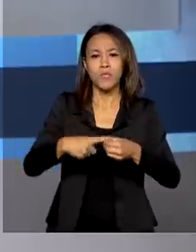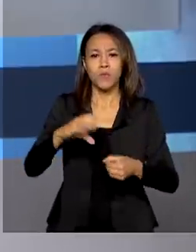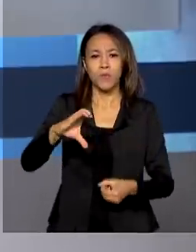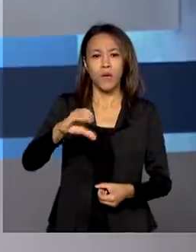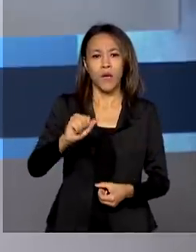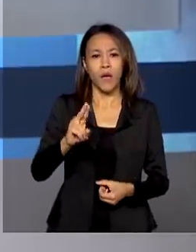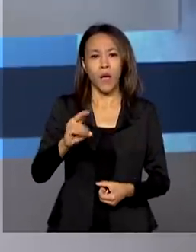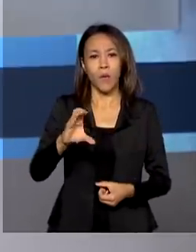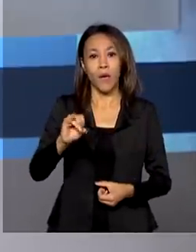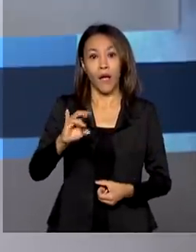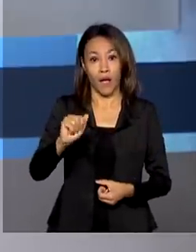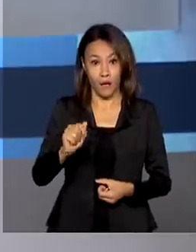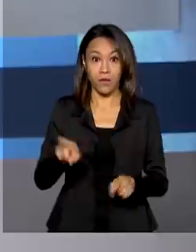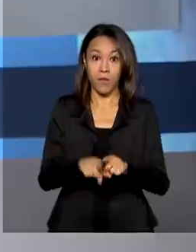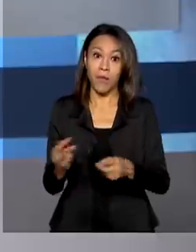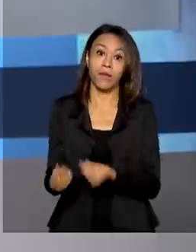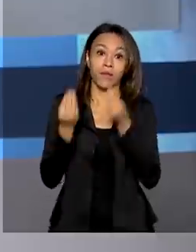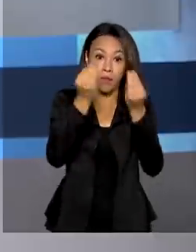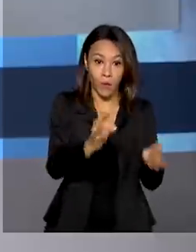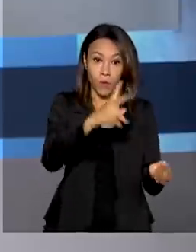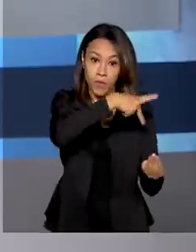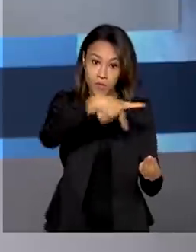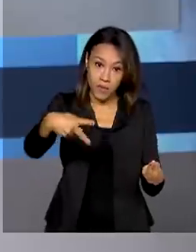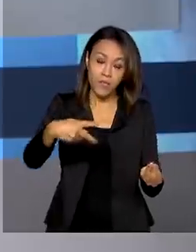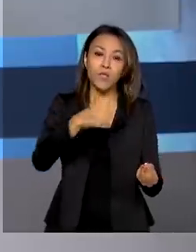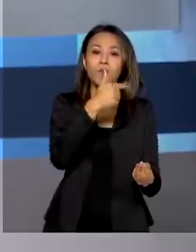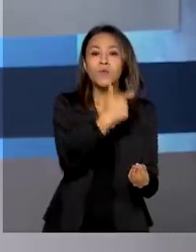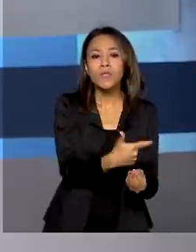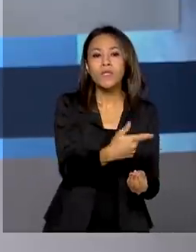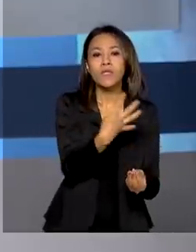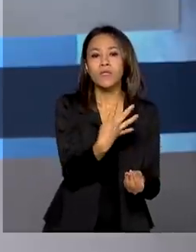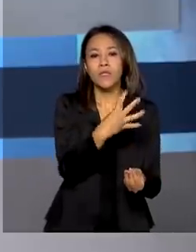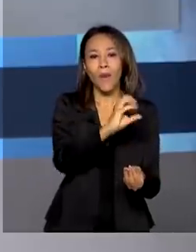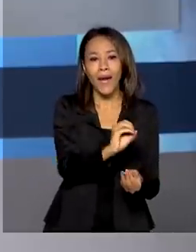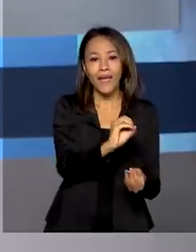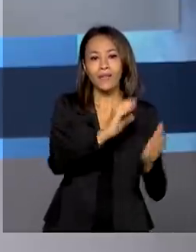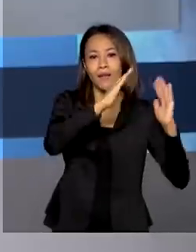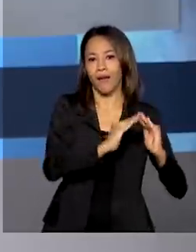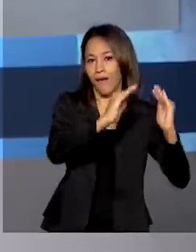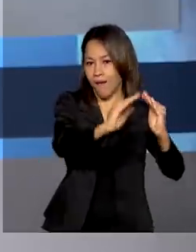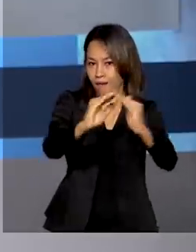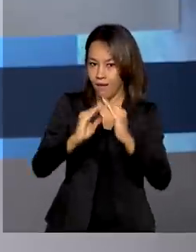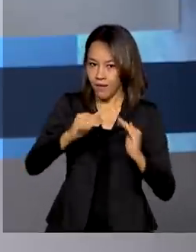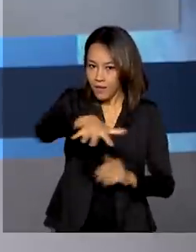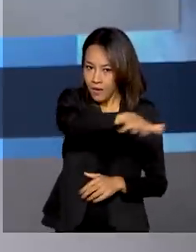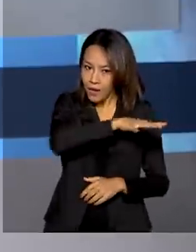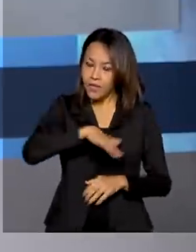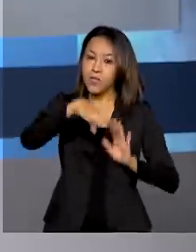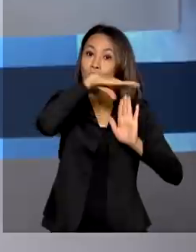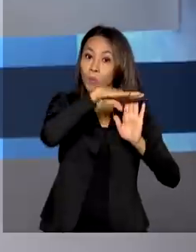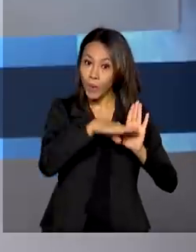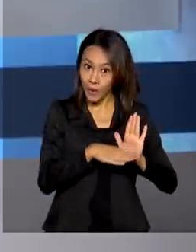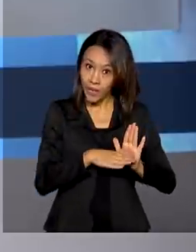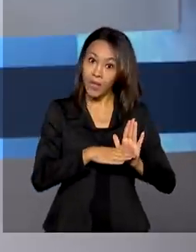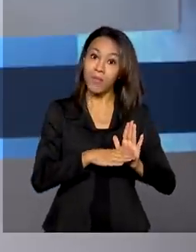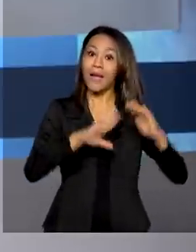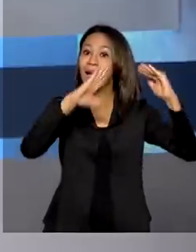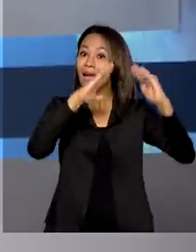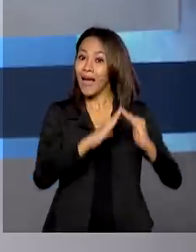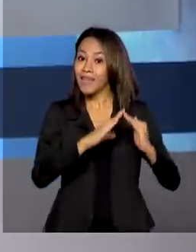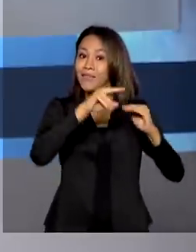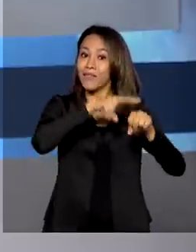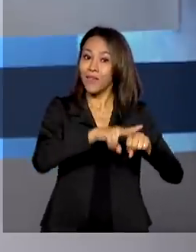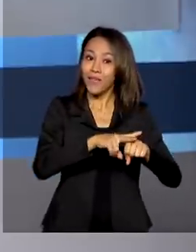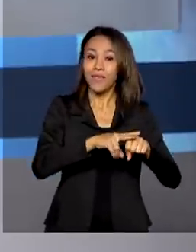O presidente entregou ainda 240 unidades habitacionais do programa Casa Verde Amarela em